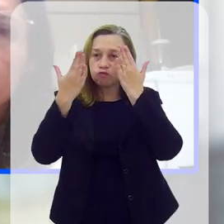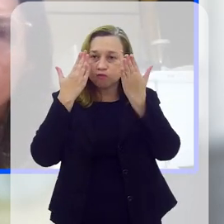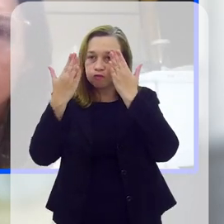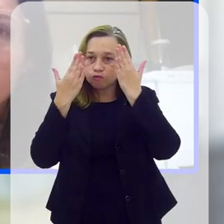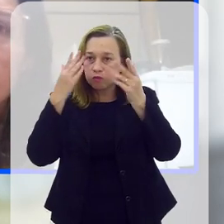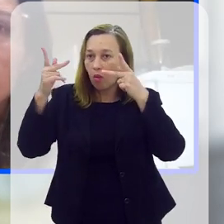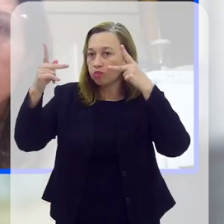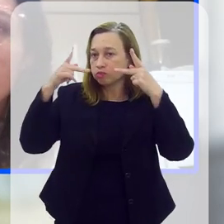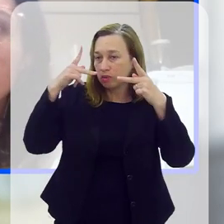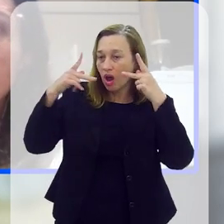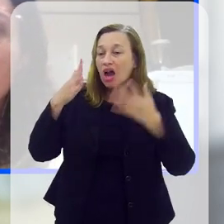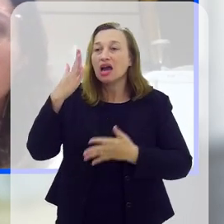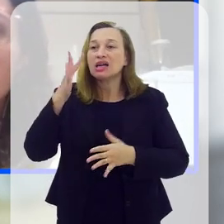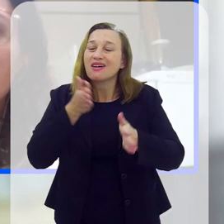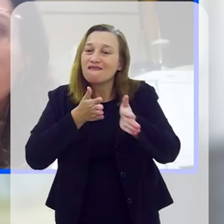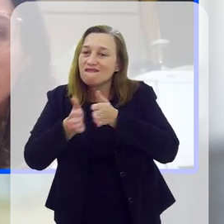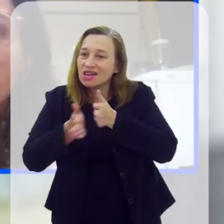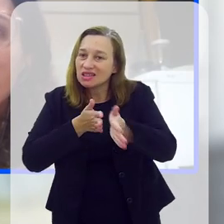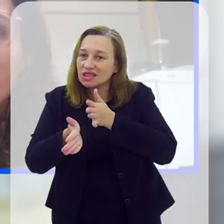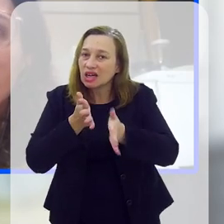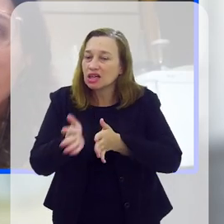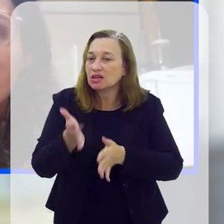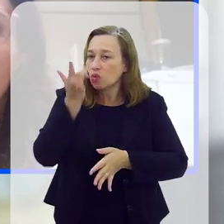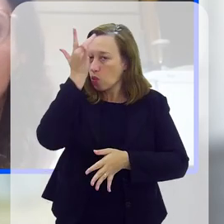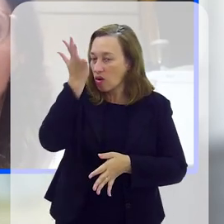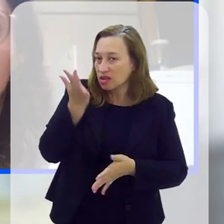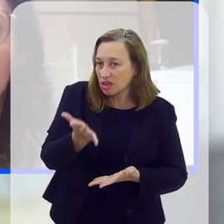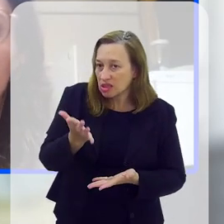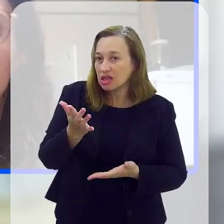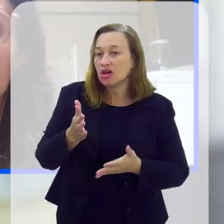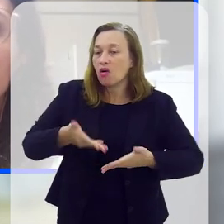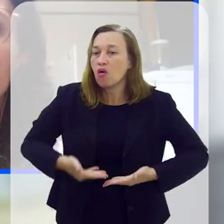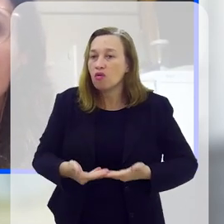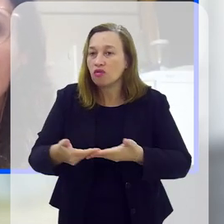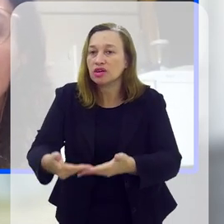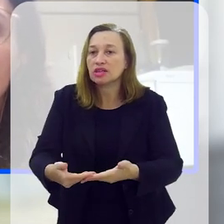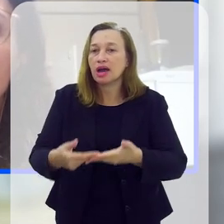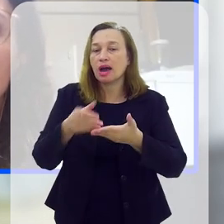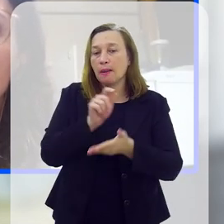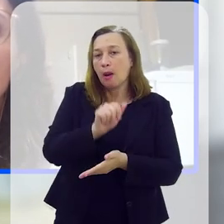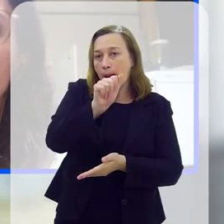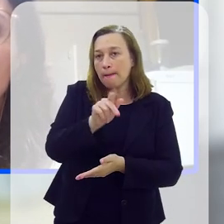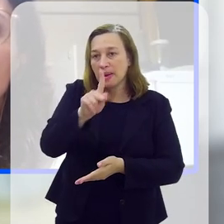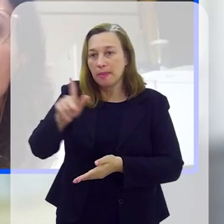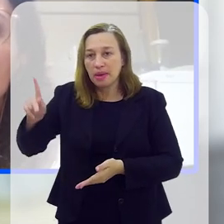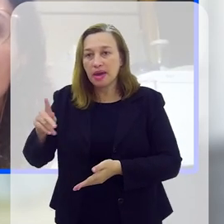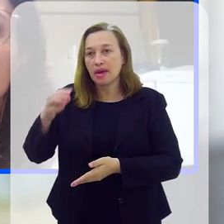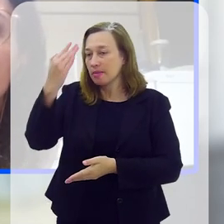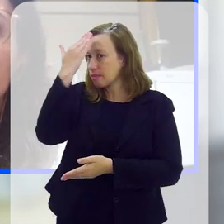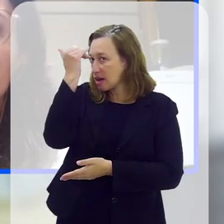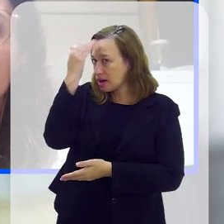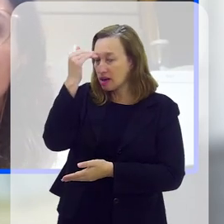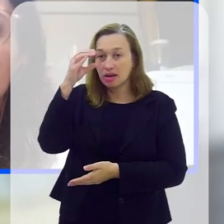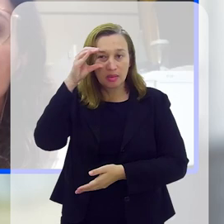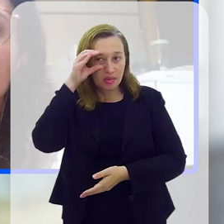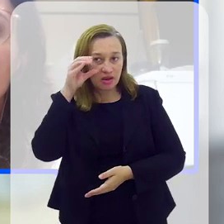psicológica, então, essa a facilidade do acesso que a gente procura ofertar pelo Maria da Penha virtual.